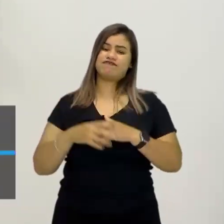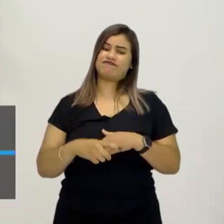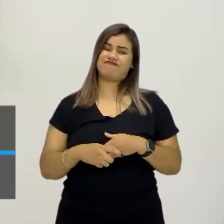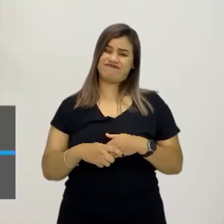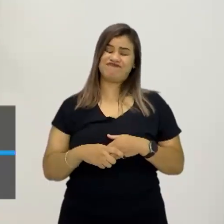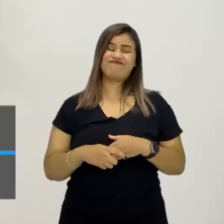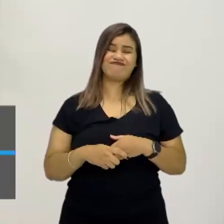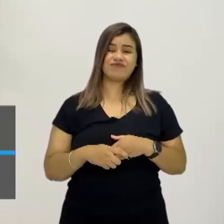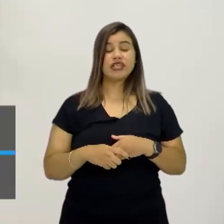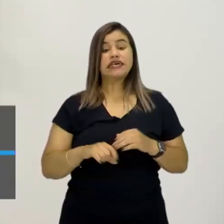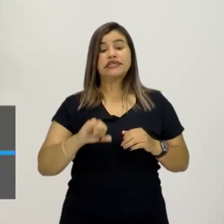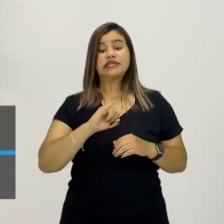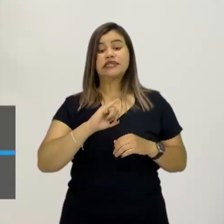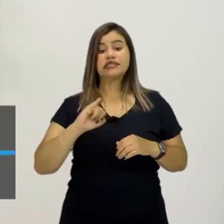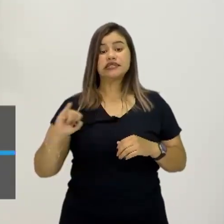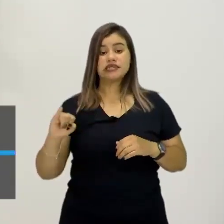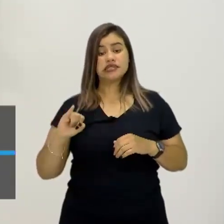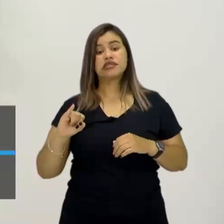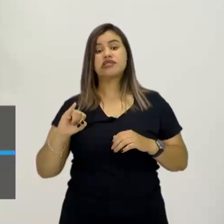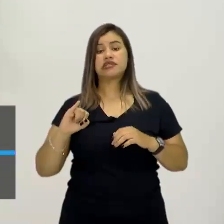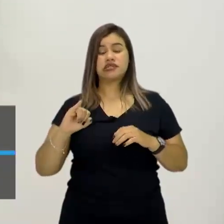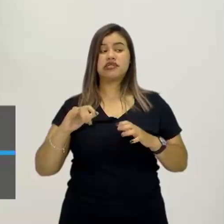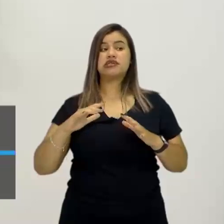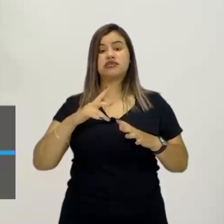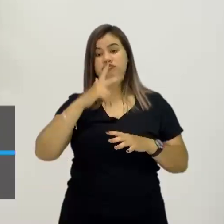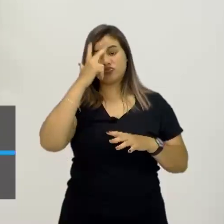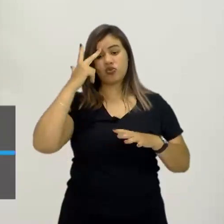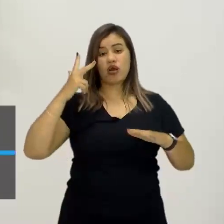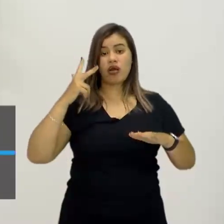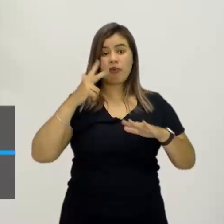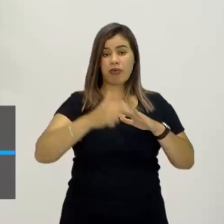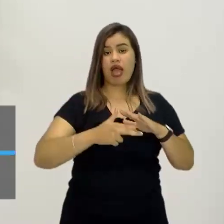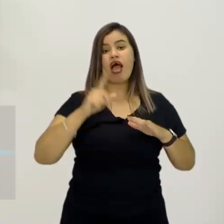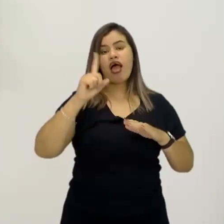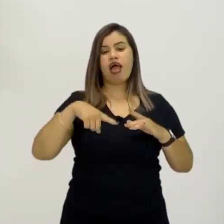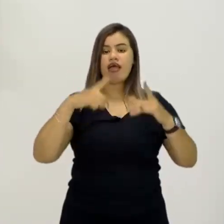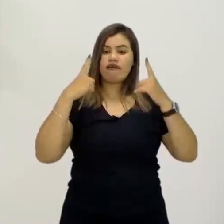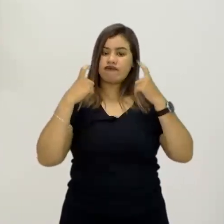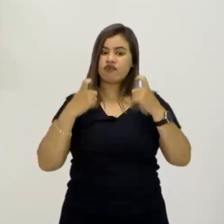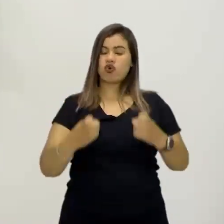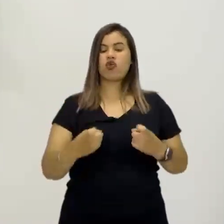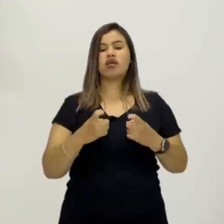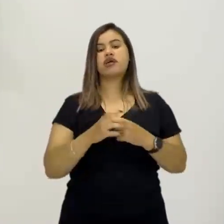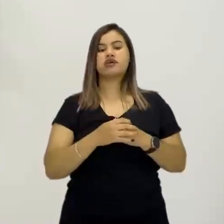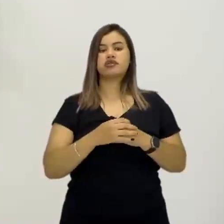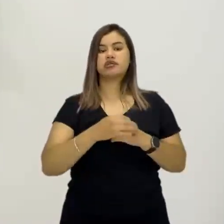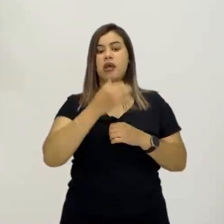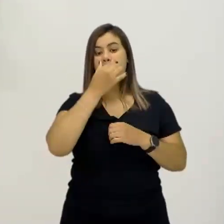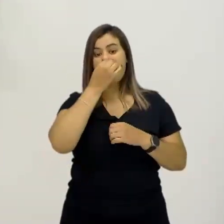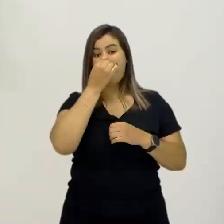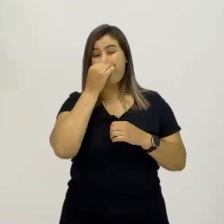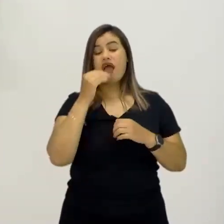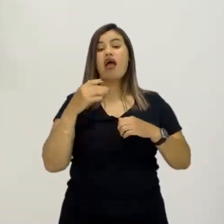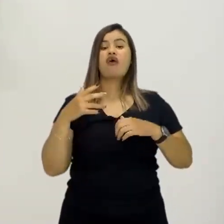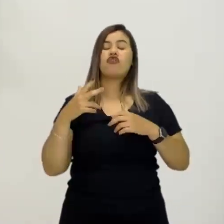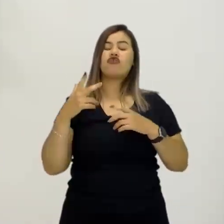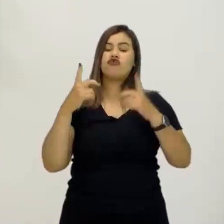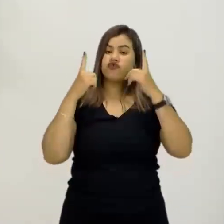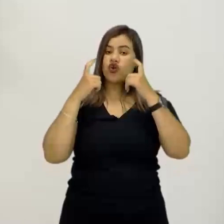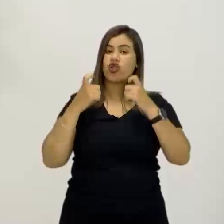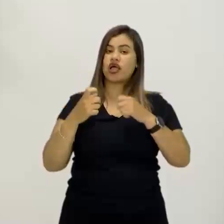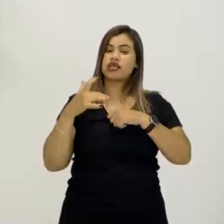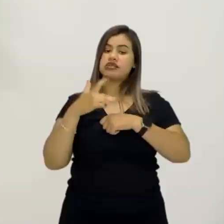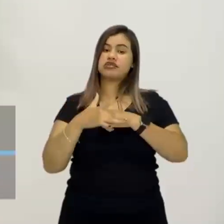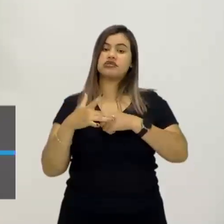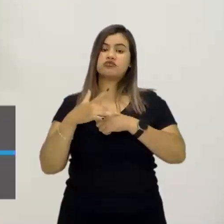artificialmente, então isso é uma violência, né? Nesse sentido todo que eu falei da violência simbólica, seria você tirar